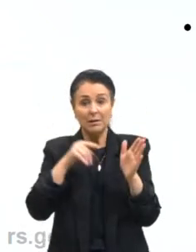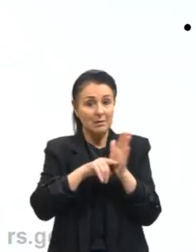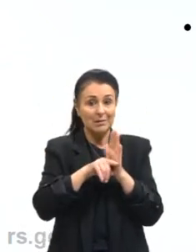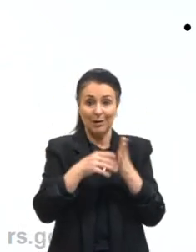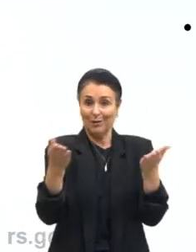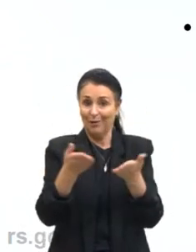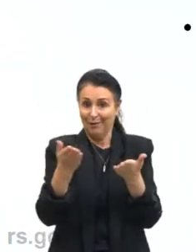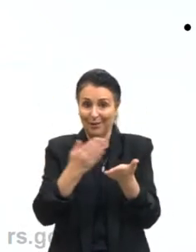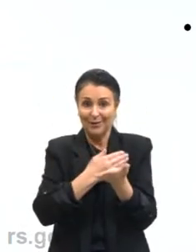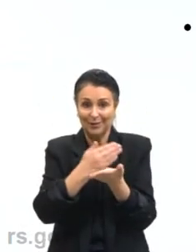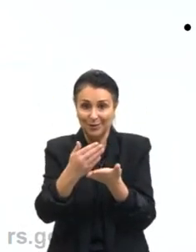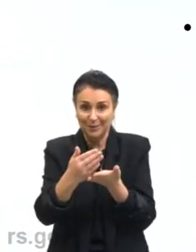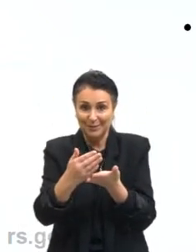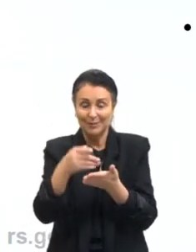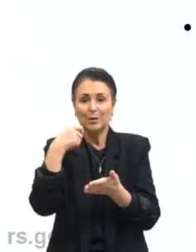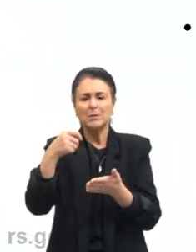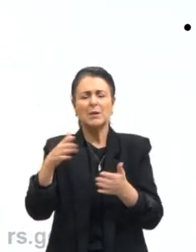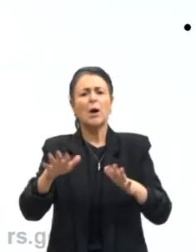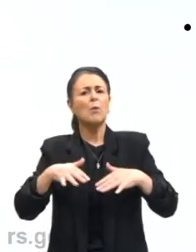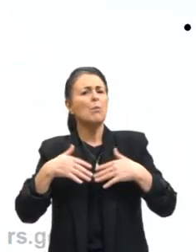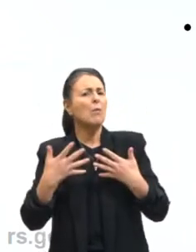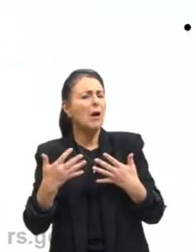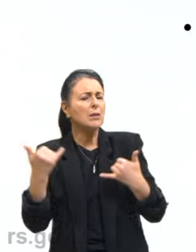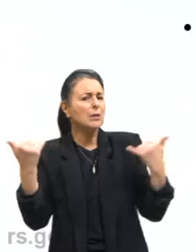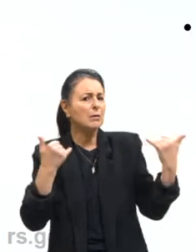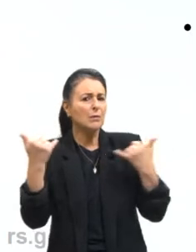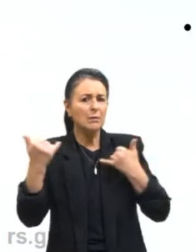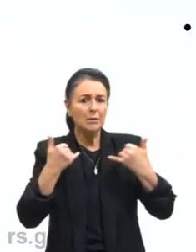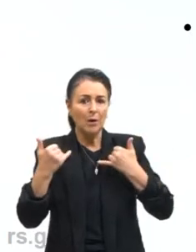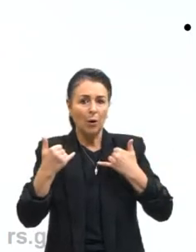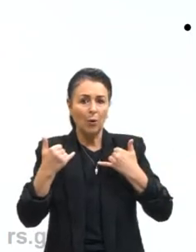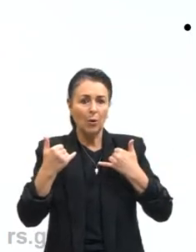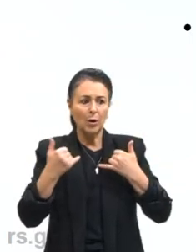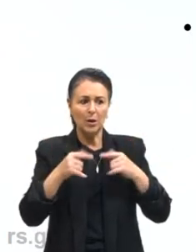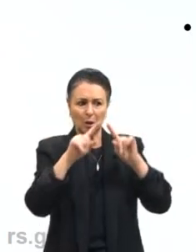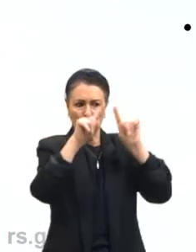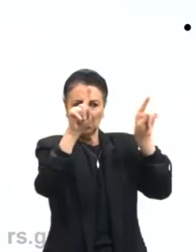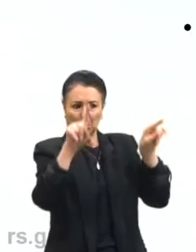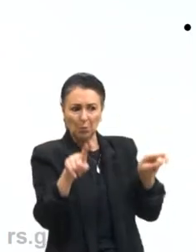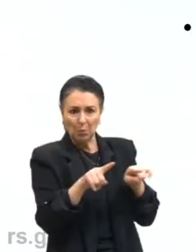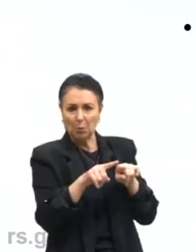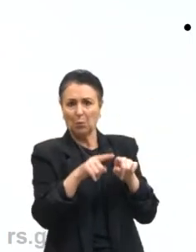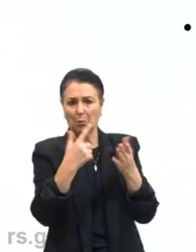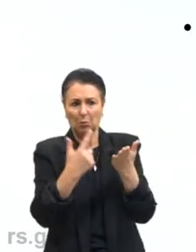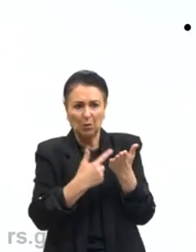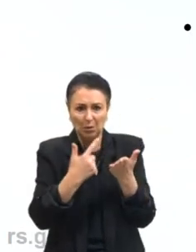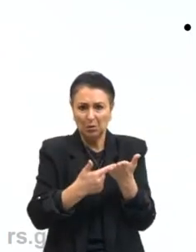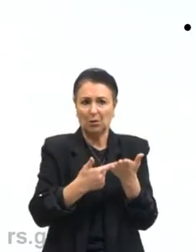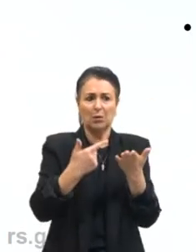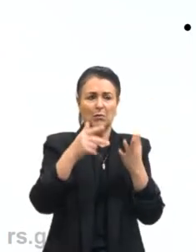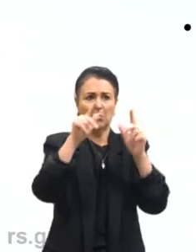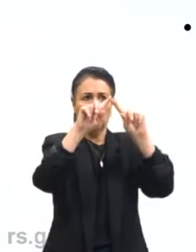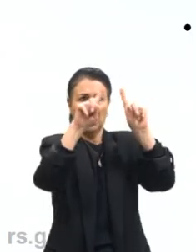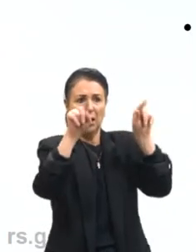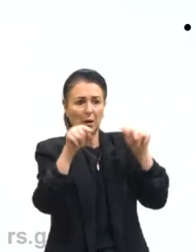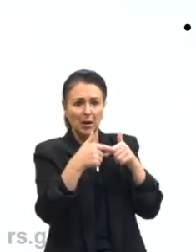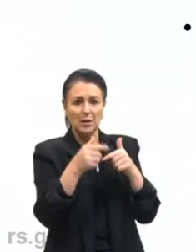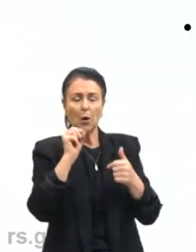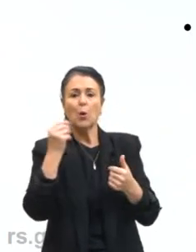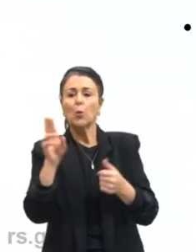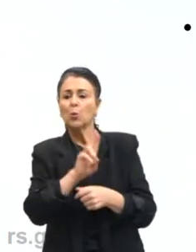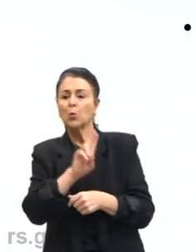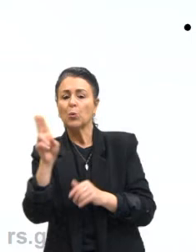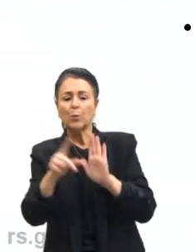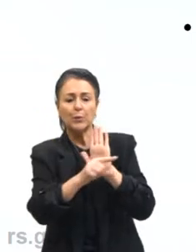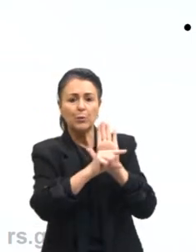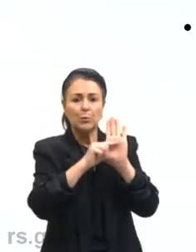eu pesquiso quais são as informações que essa obra pode me trazer. Ou seja, qual é o artista que criou, qual é o